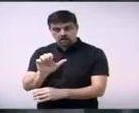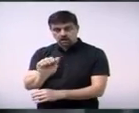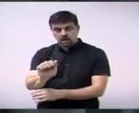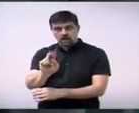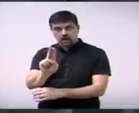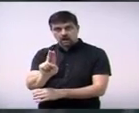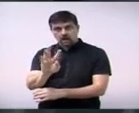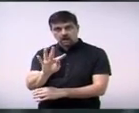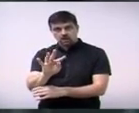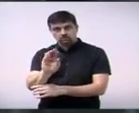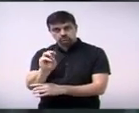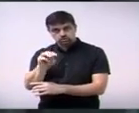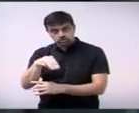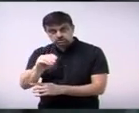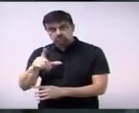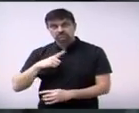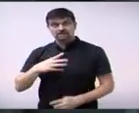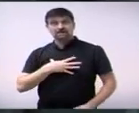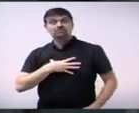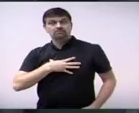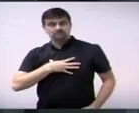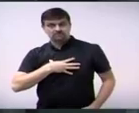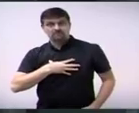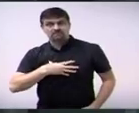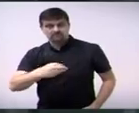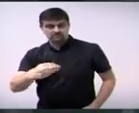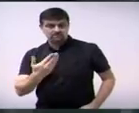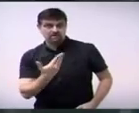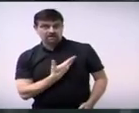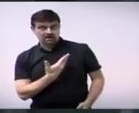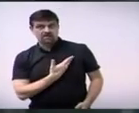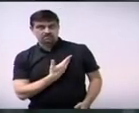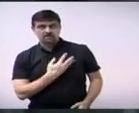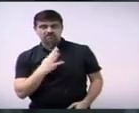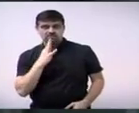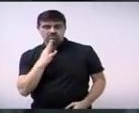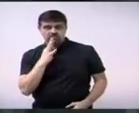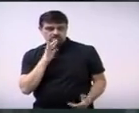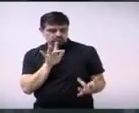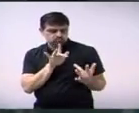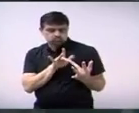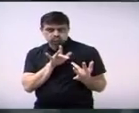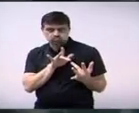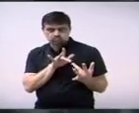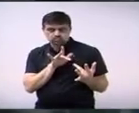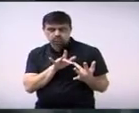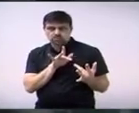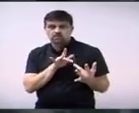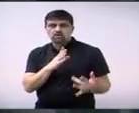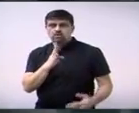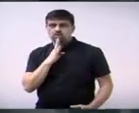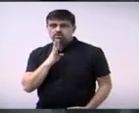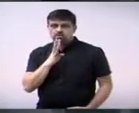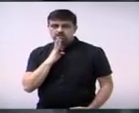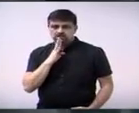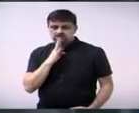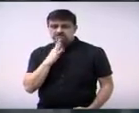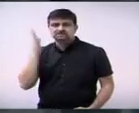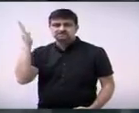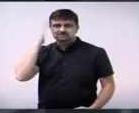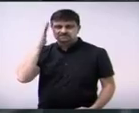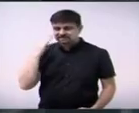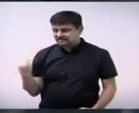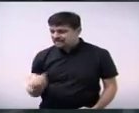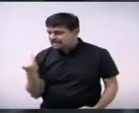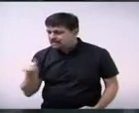filhos autistas conheço de perto e sei da importância